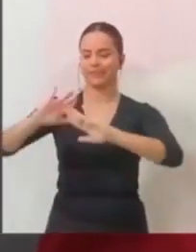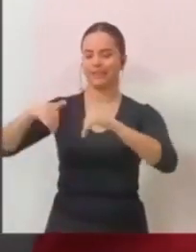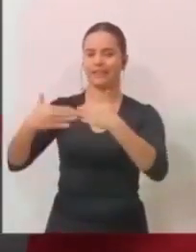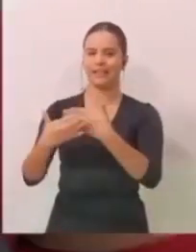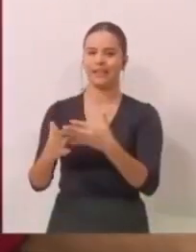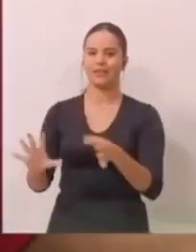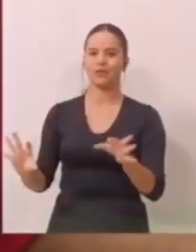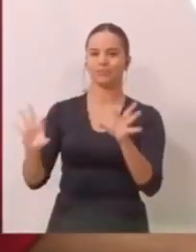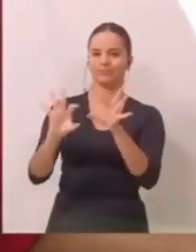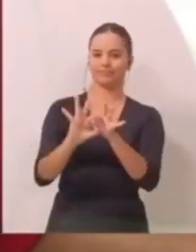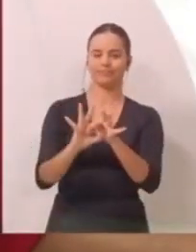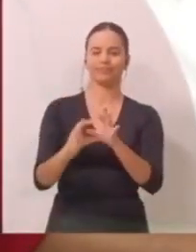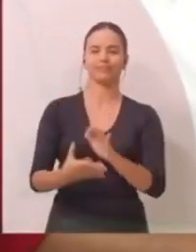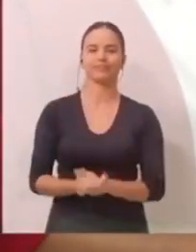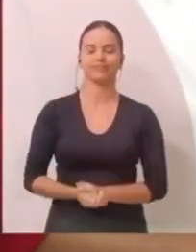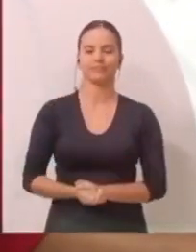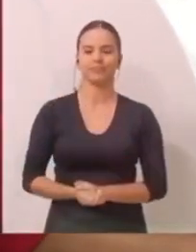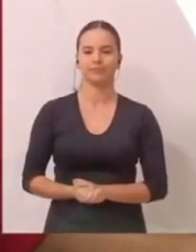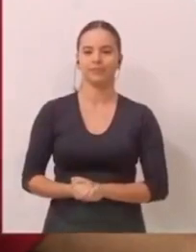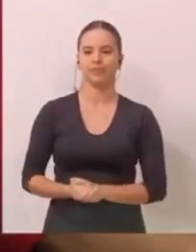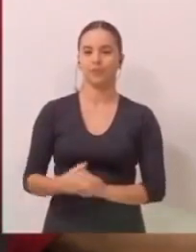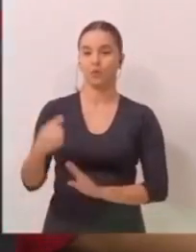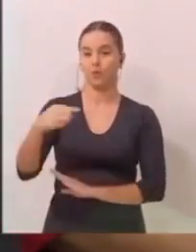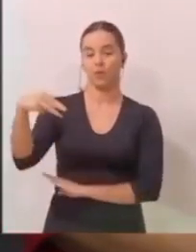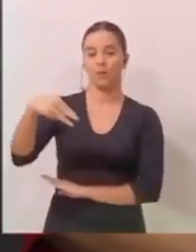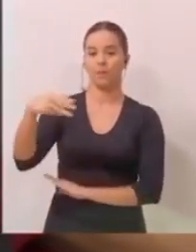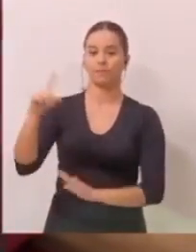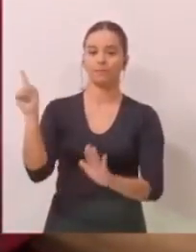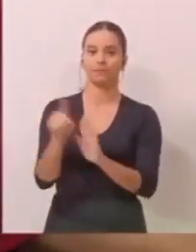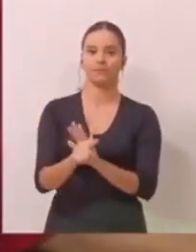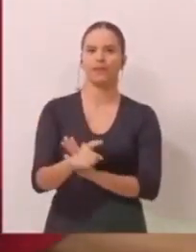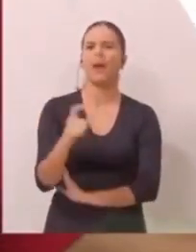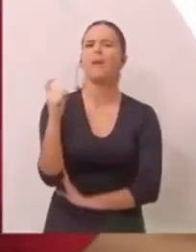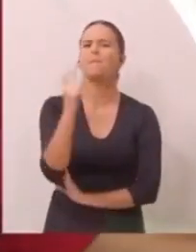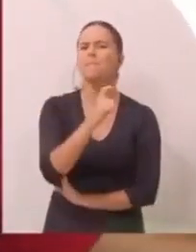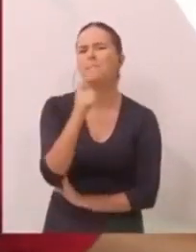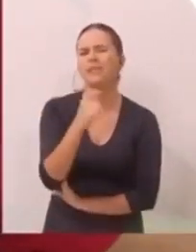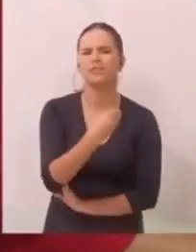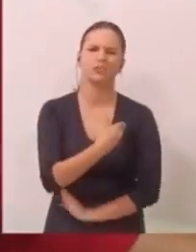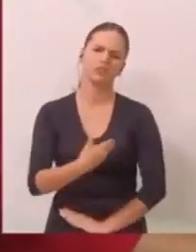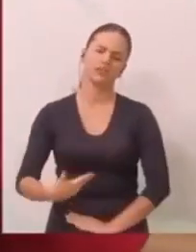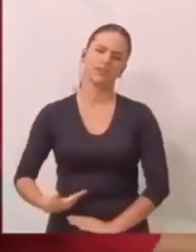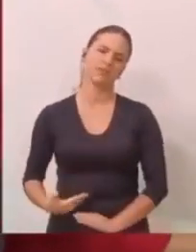conectadas. O acabou, o candidato é um minuto para a réplica, o candidato Fábio Dantes. Mentira, governadora.